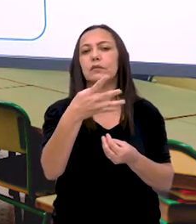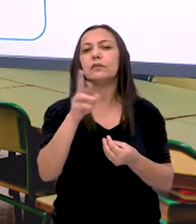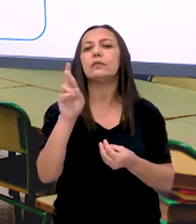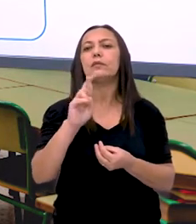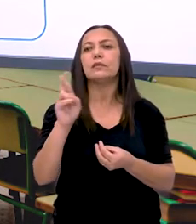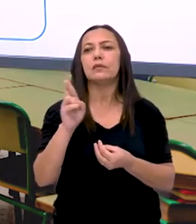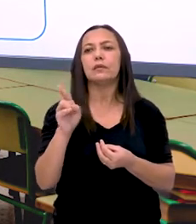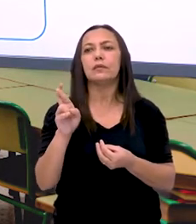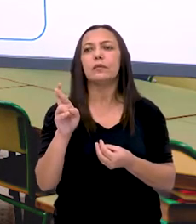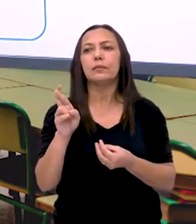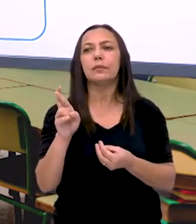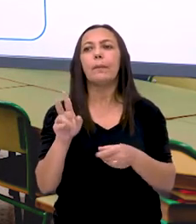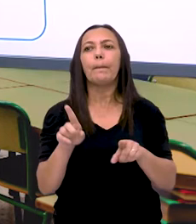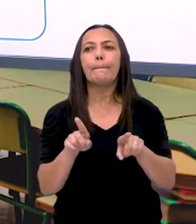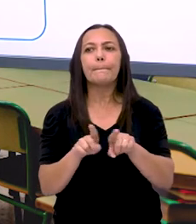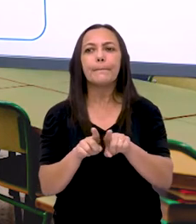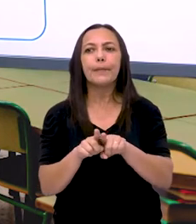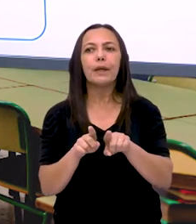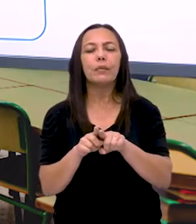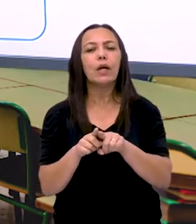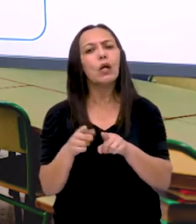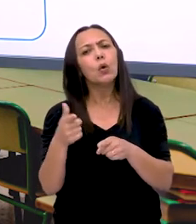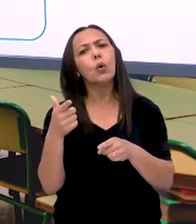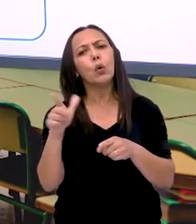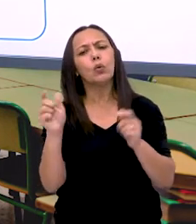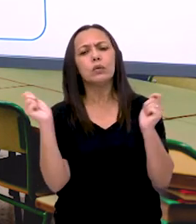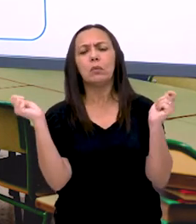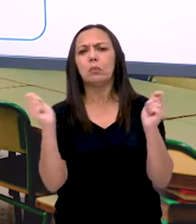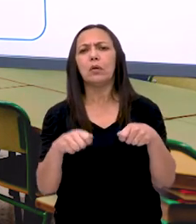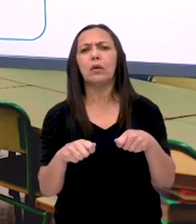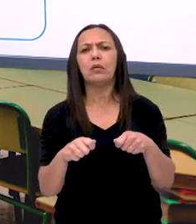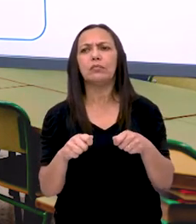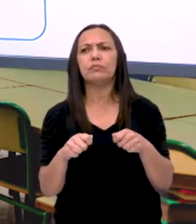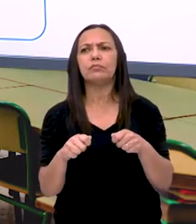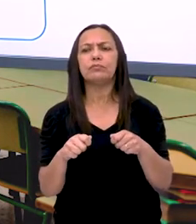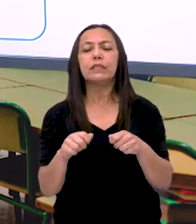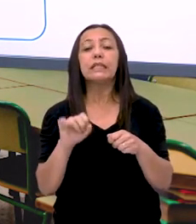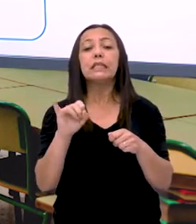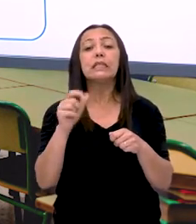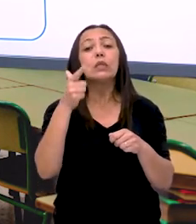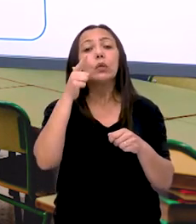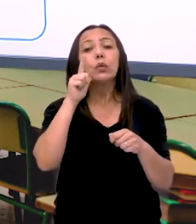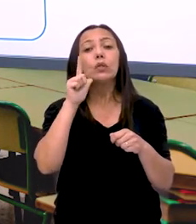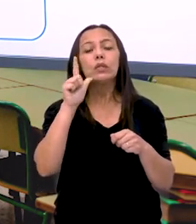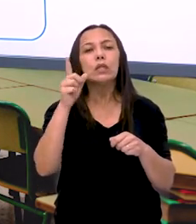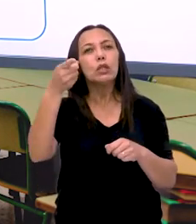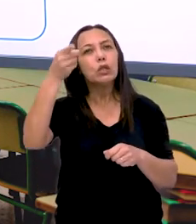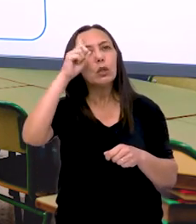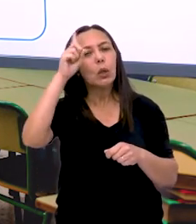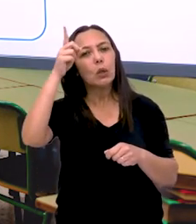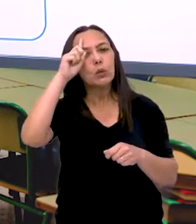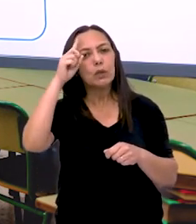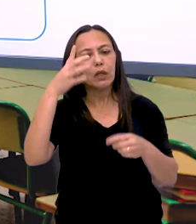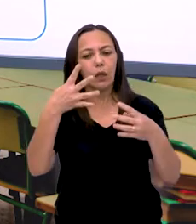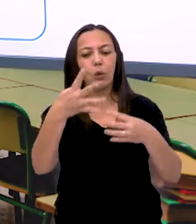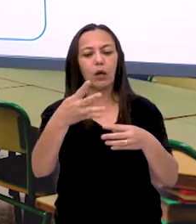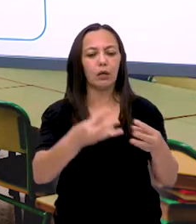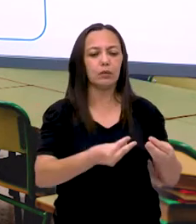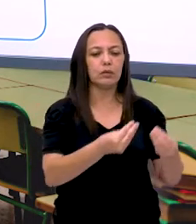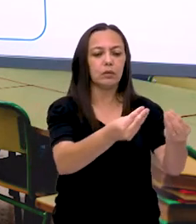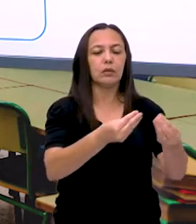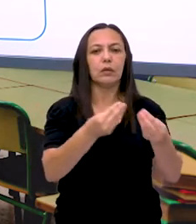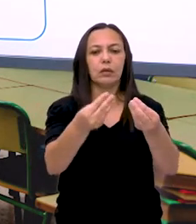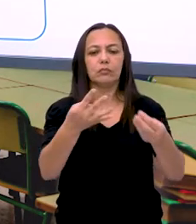e quatro reais. Temos aqui uma outra possibilidade. Se ele conseguir fazer todos os dias quatro